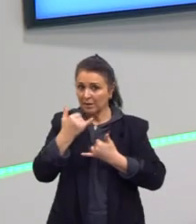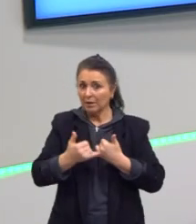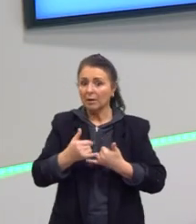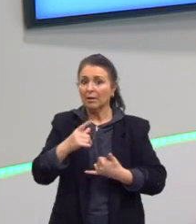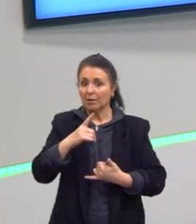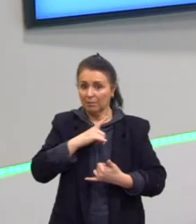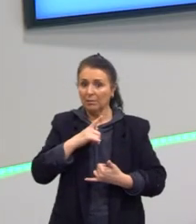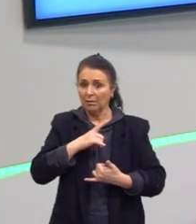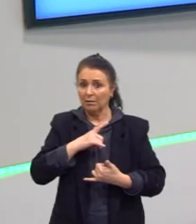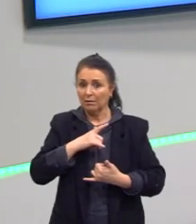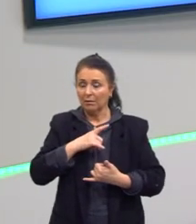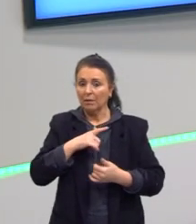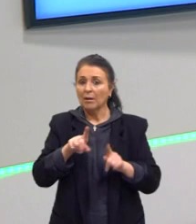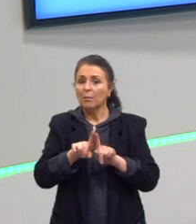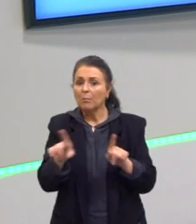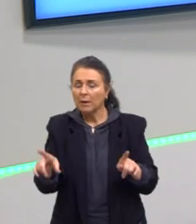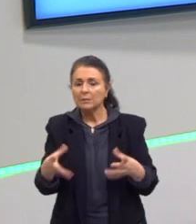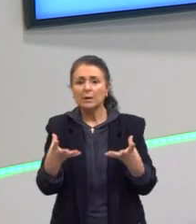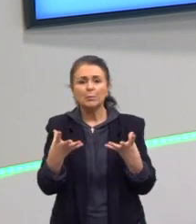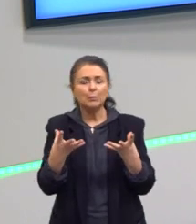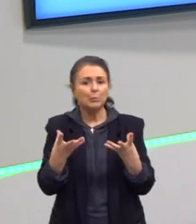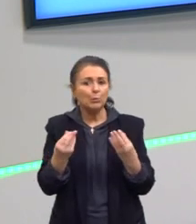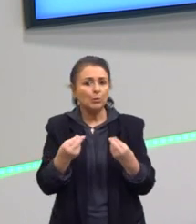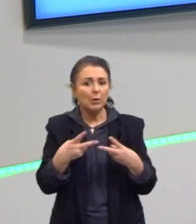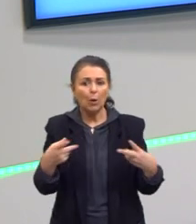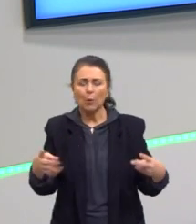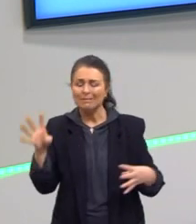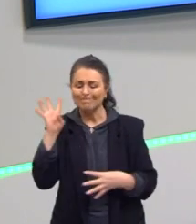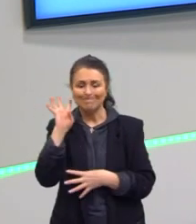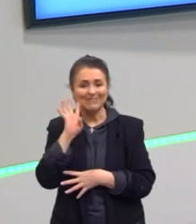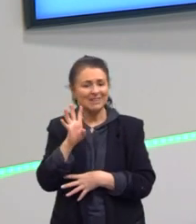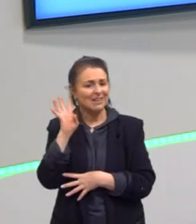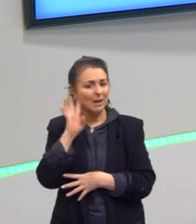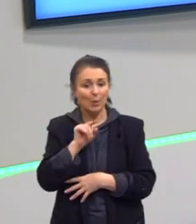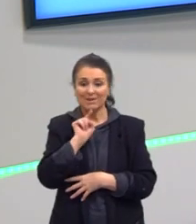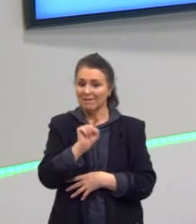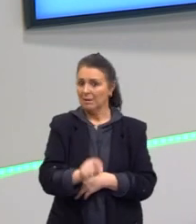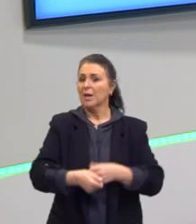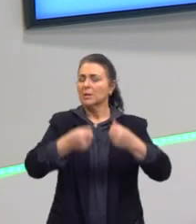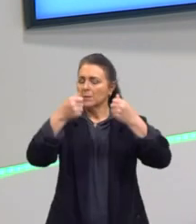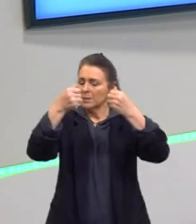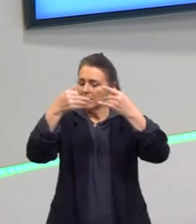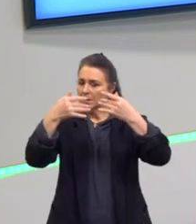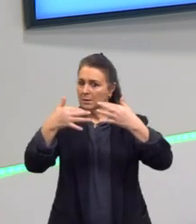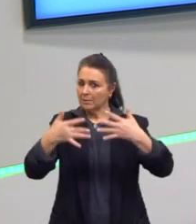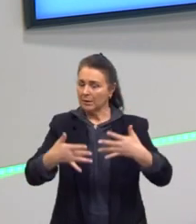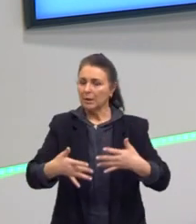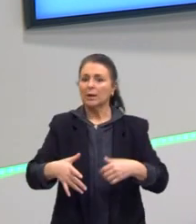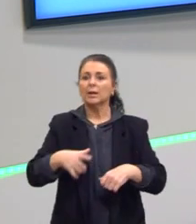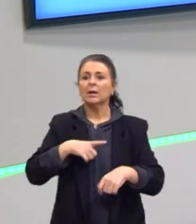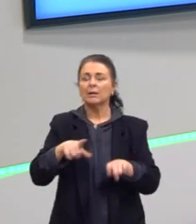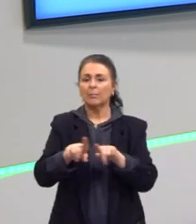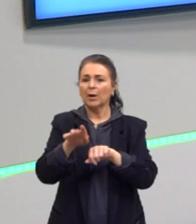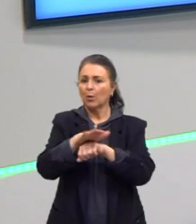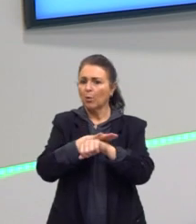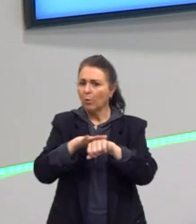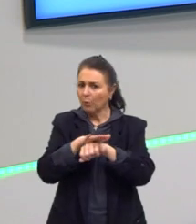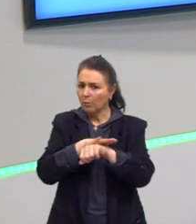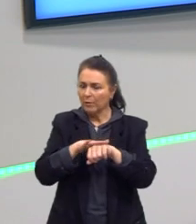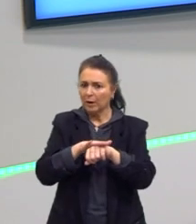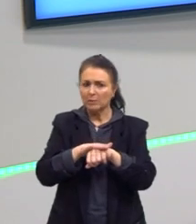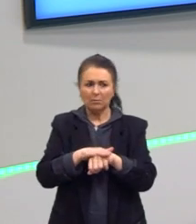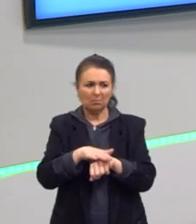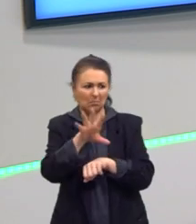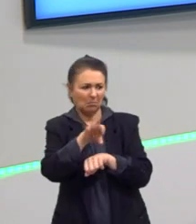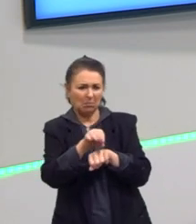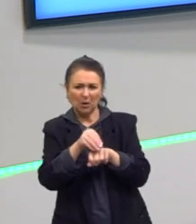Gosto, inclusive. Mas tem muita coisa bacana que ele fala. Eu já tive conversas que eu trouxe alguns conhecimentos e as pessoas